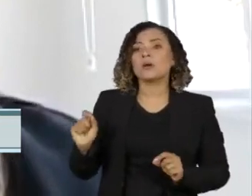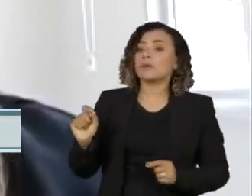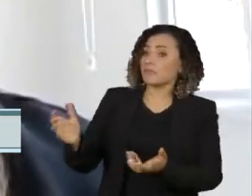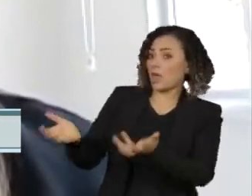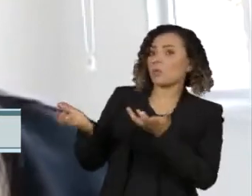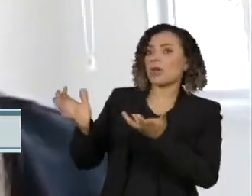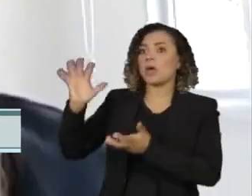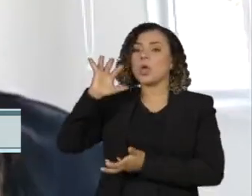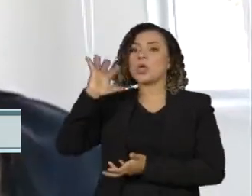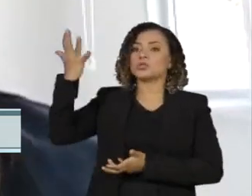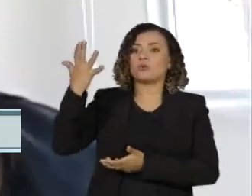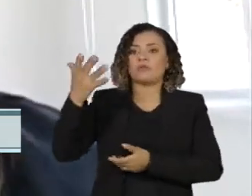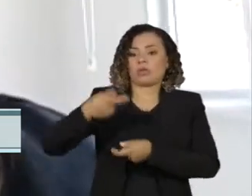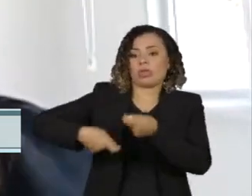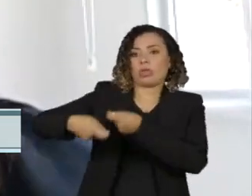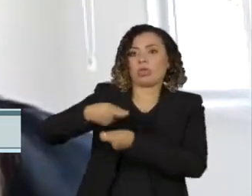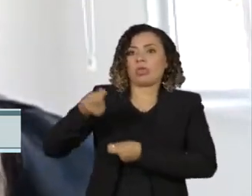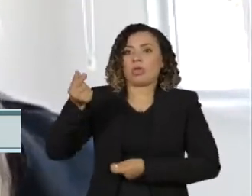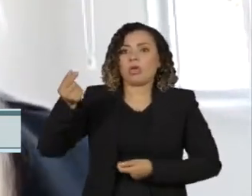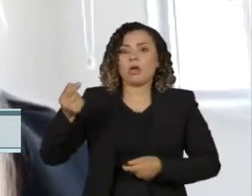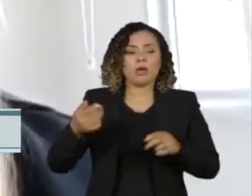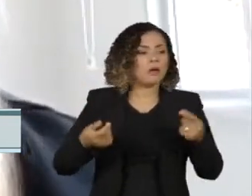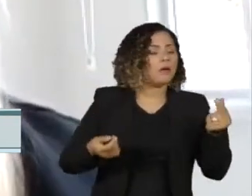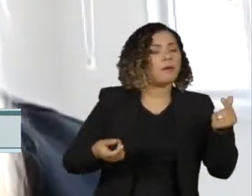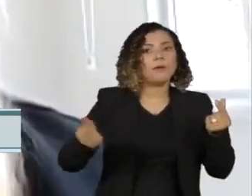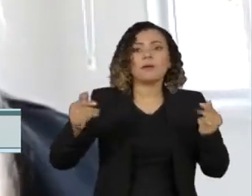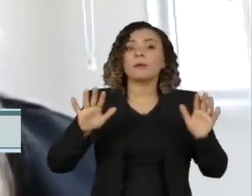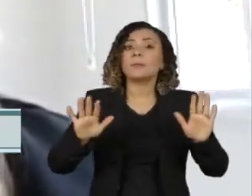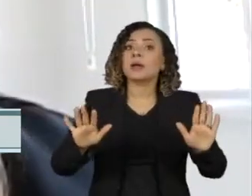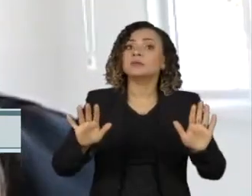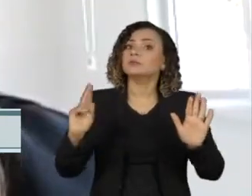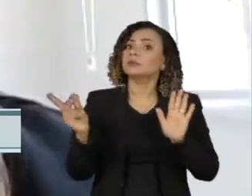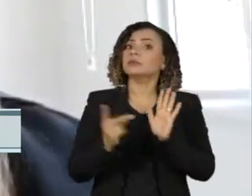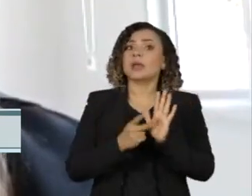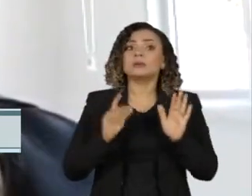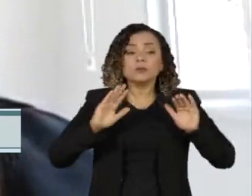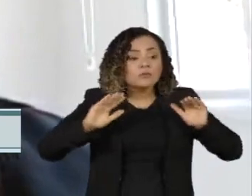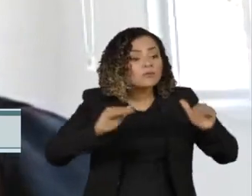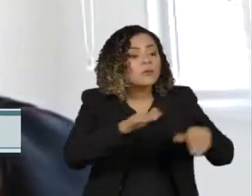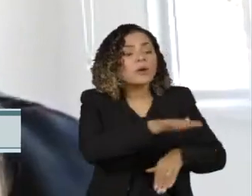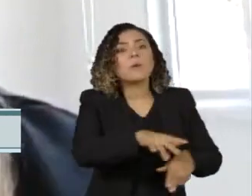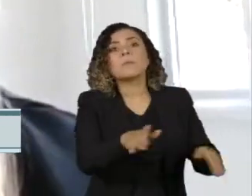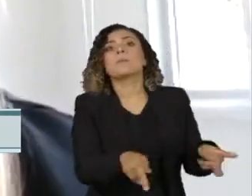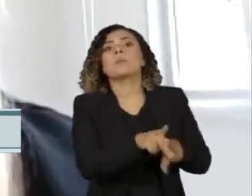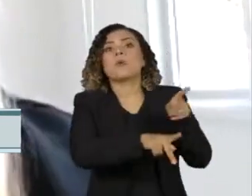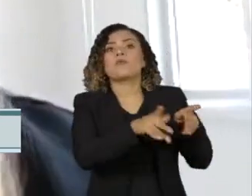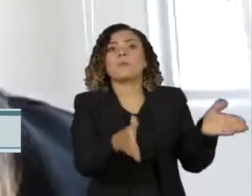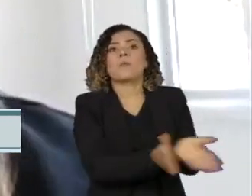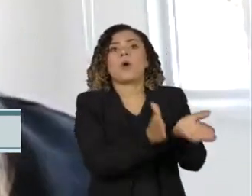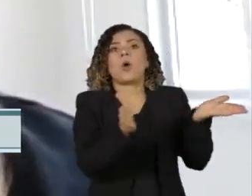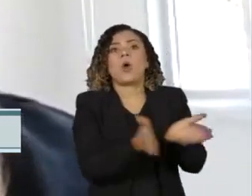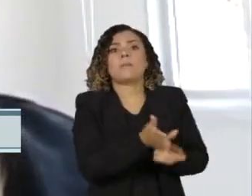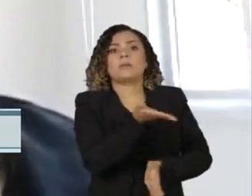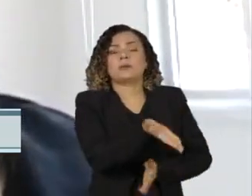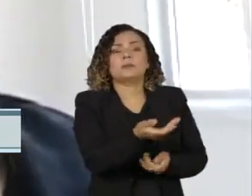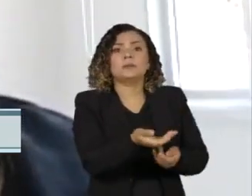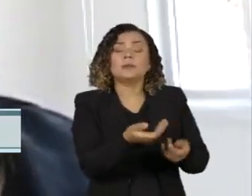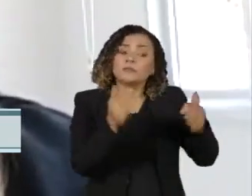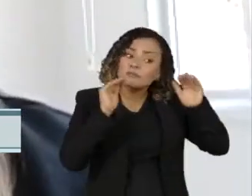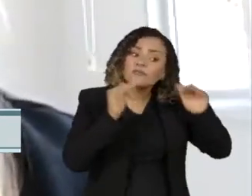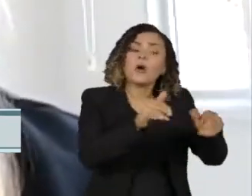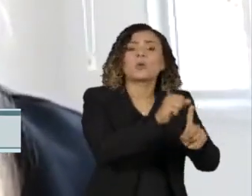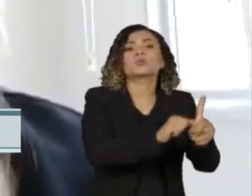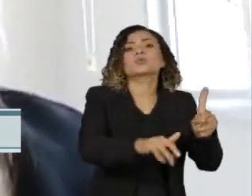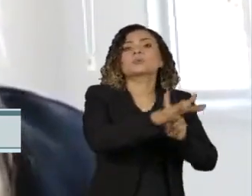resolver a parte fiscal, quer trazer equilíbrio para as contas públicas, você não está olhando para a população mais pobre. Você não tem um foco